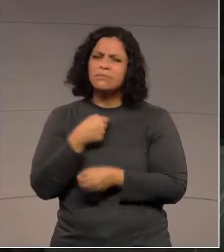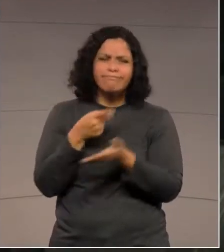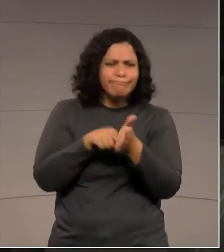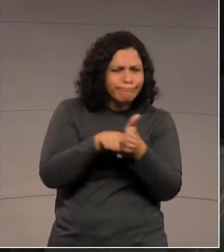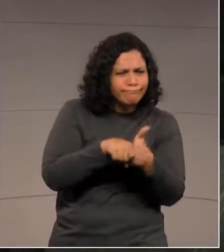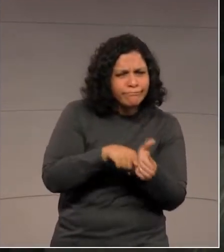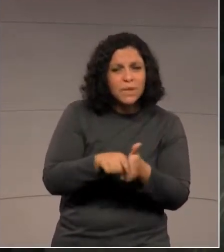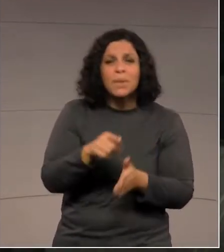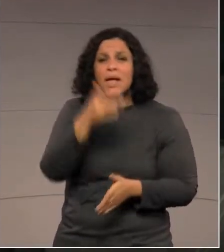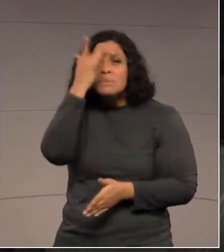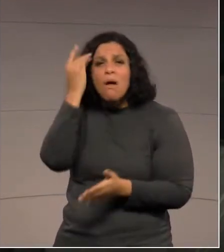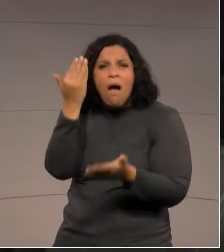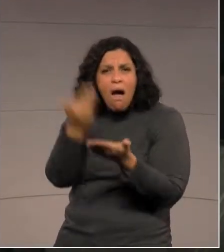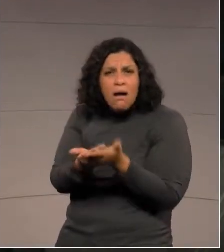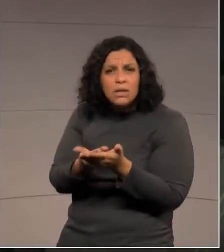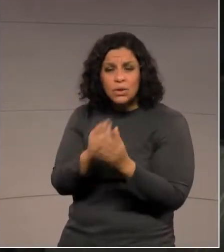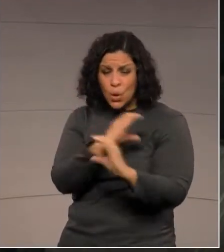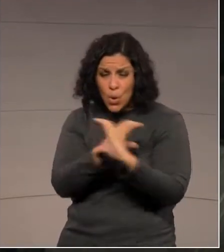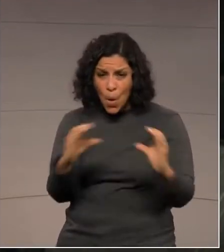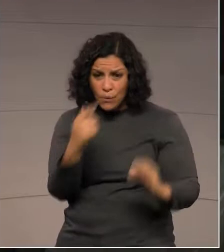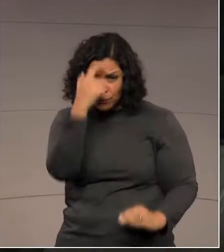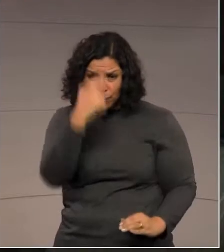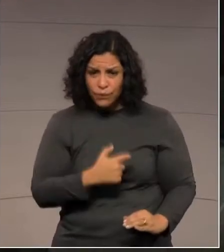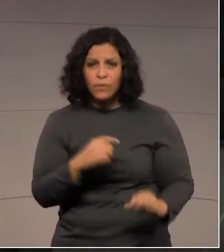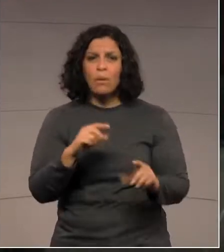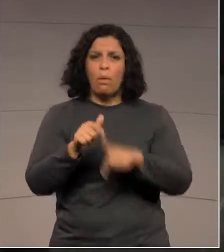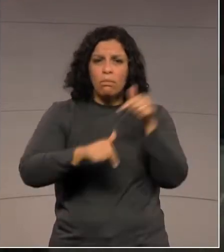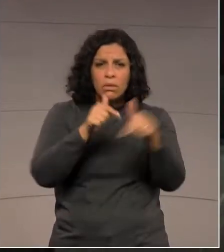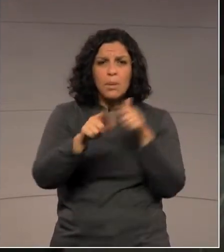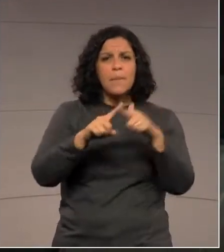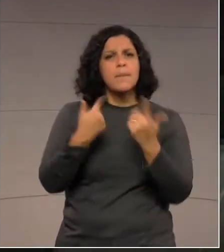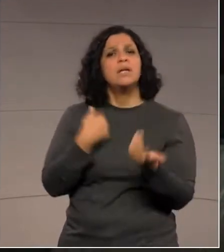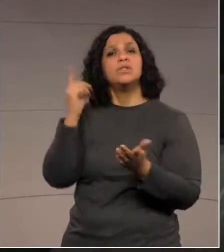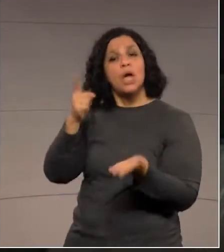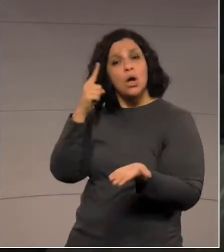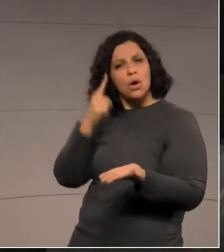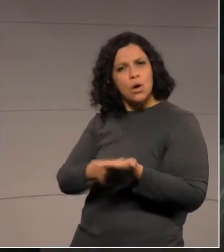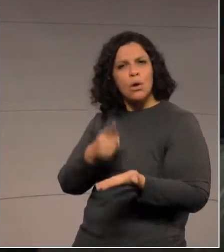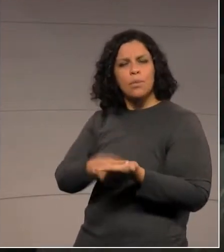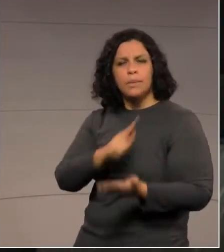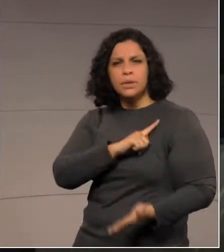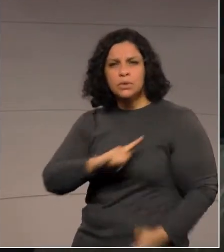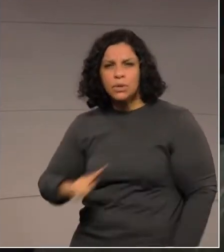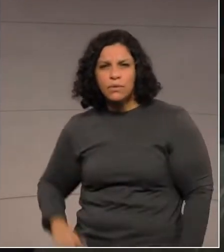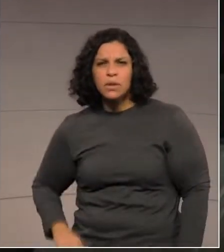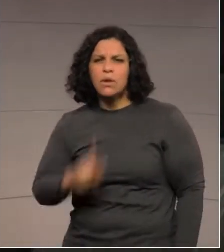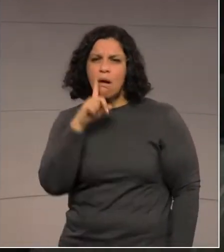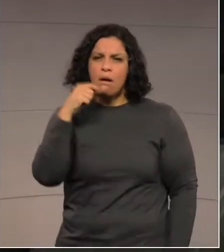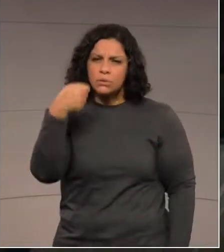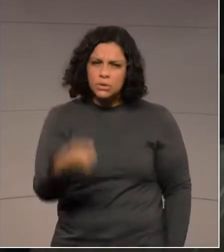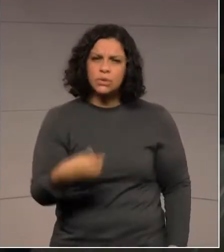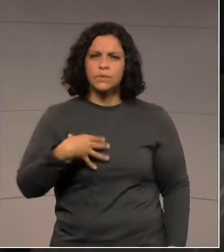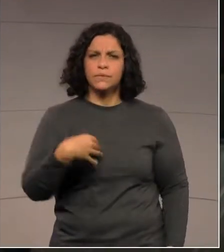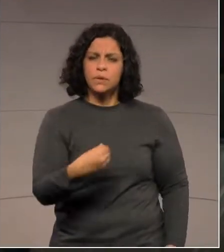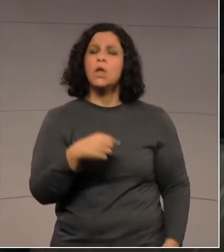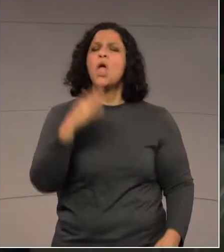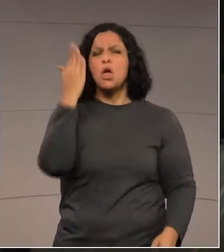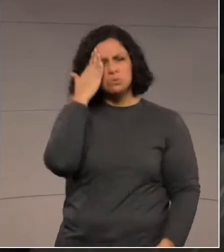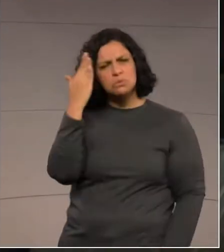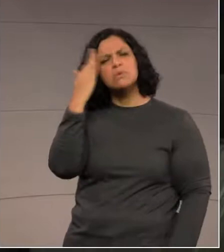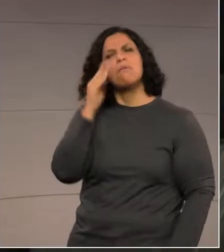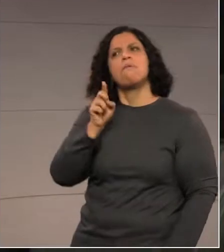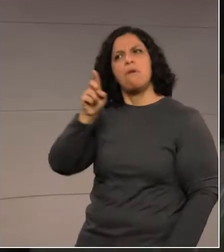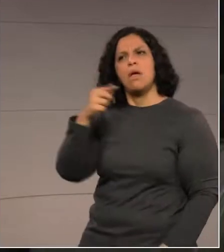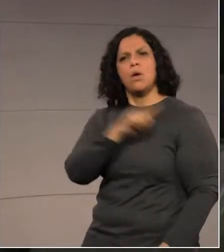porque as pessoas acreditam na gente, no nosso trabalho. Mas já é um compromisso do governador Ratinho Júnior. Tenho certeza que o